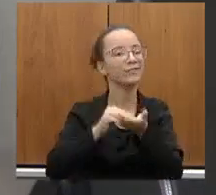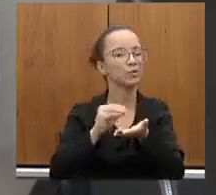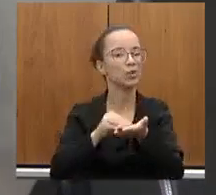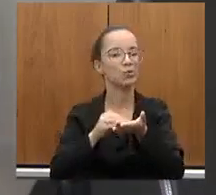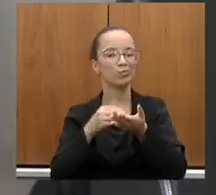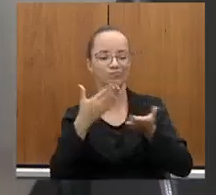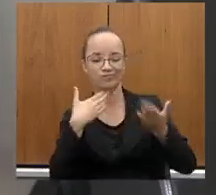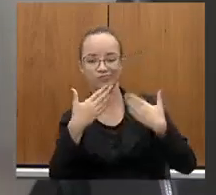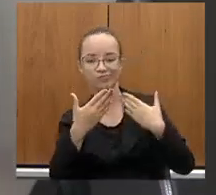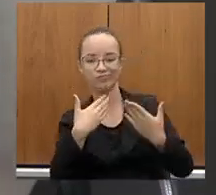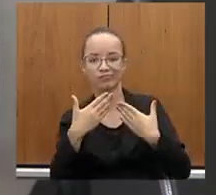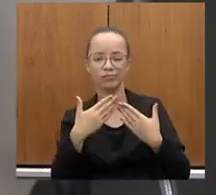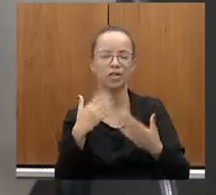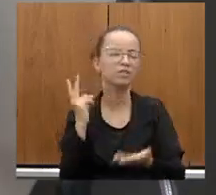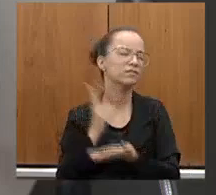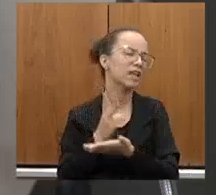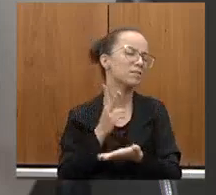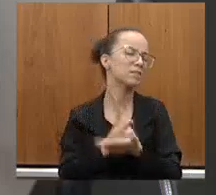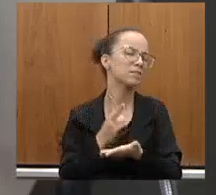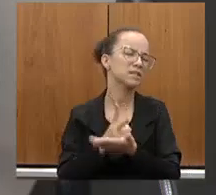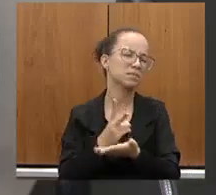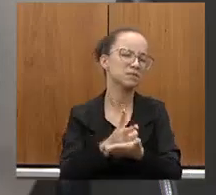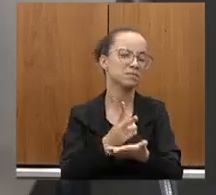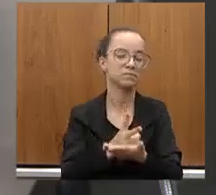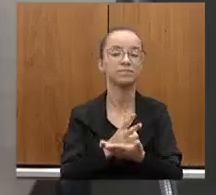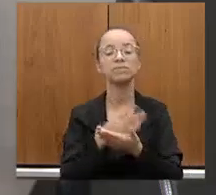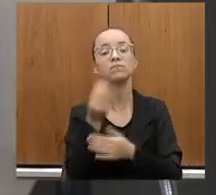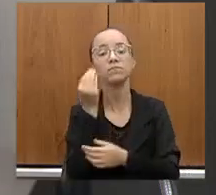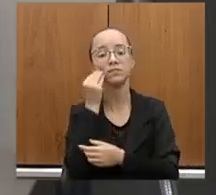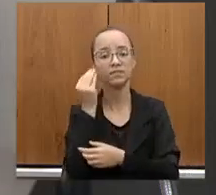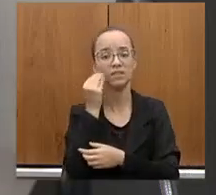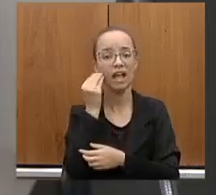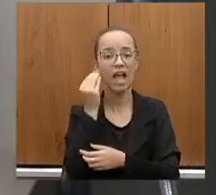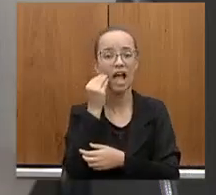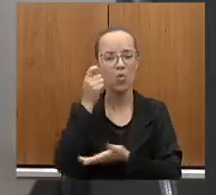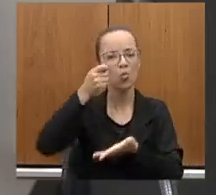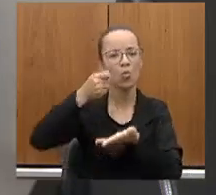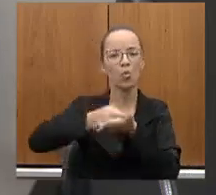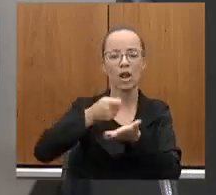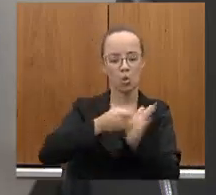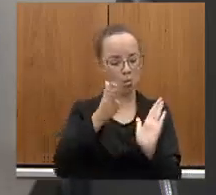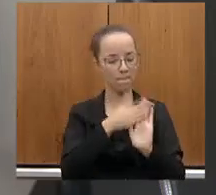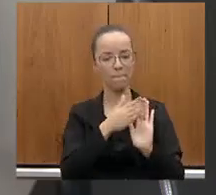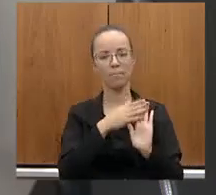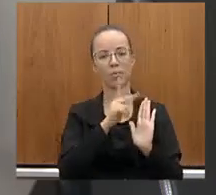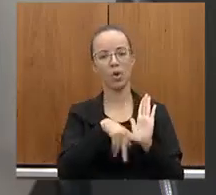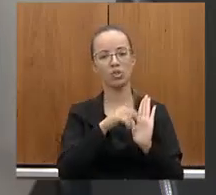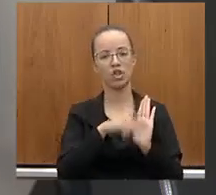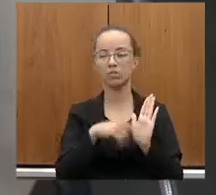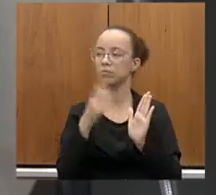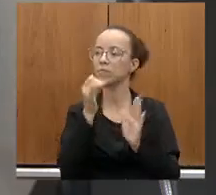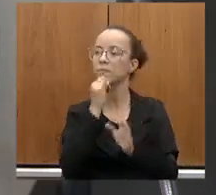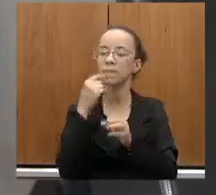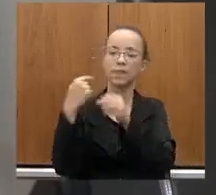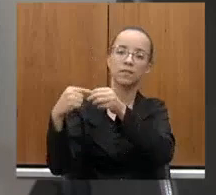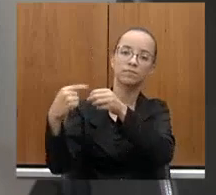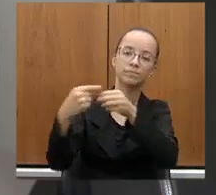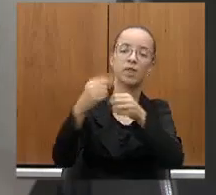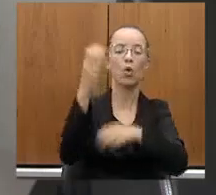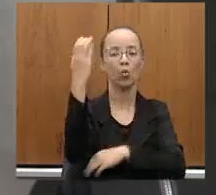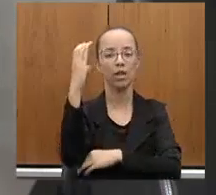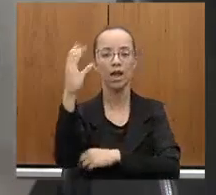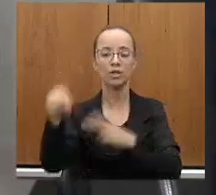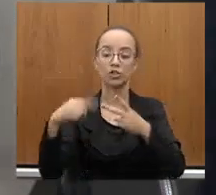em todo o debate do Rua do Anel. E, mais ainda, tentar impor um projeto, mesmo com municípios da dimensão como